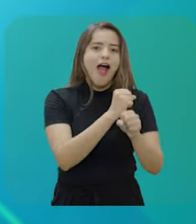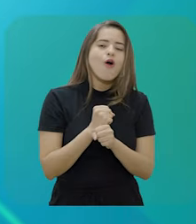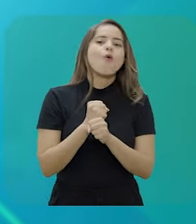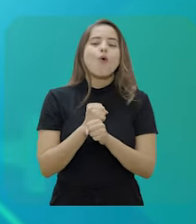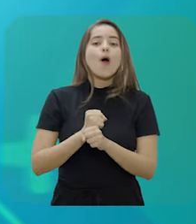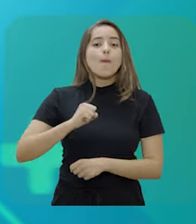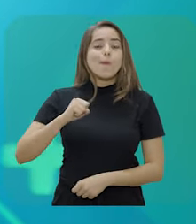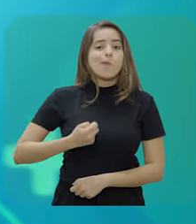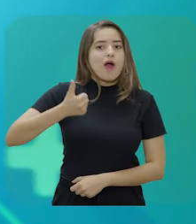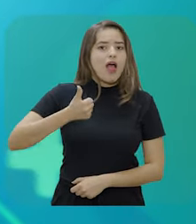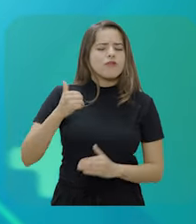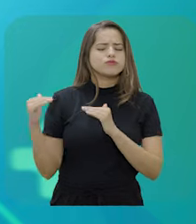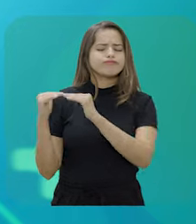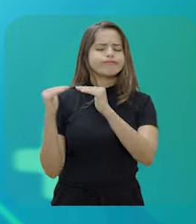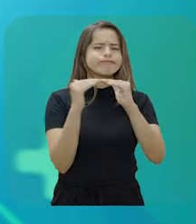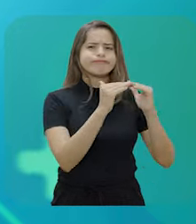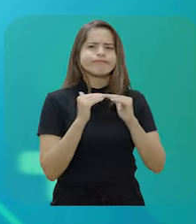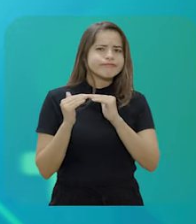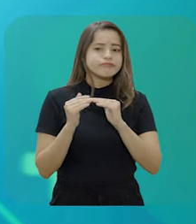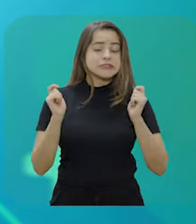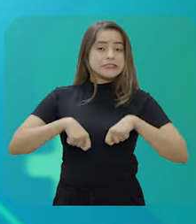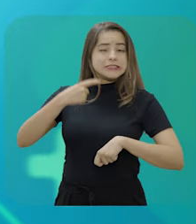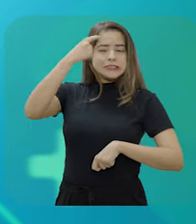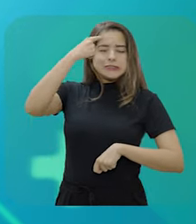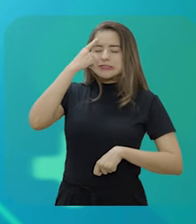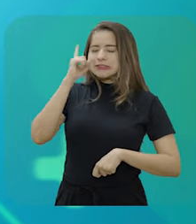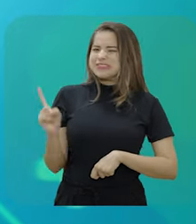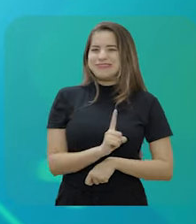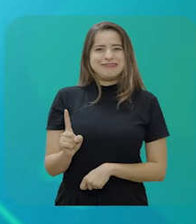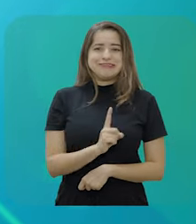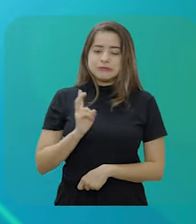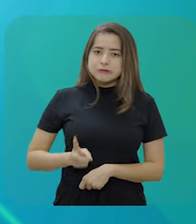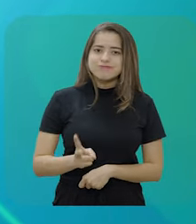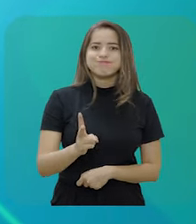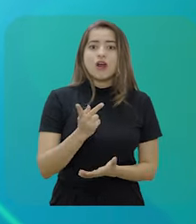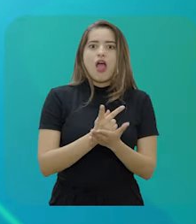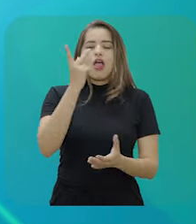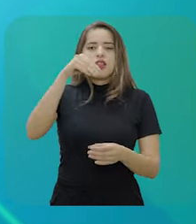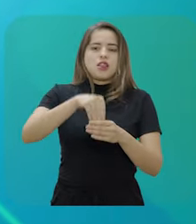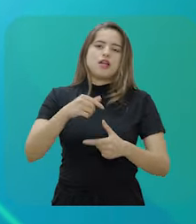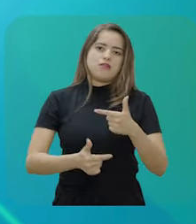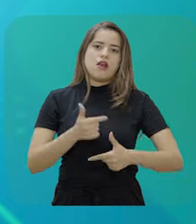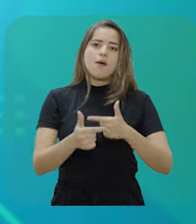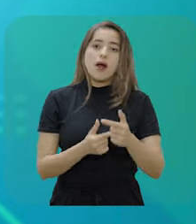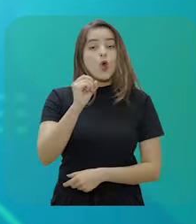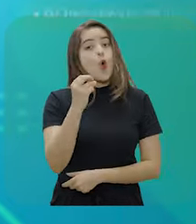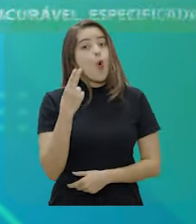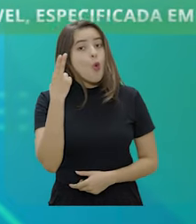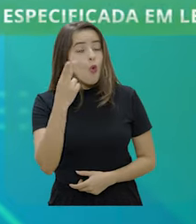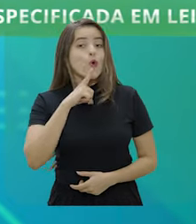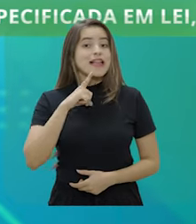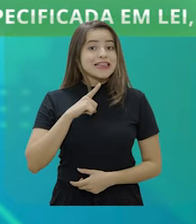levará em consideração se o motivo da incapacidade permanente para o trabalho decorreu de acidente em serviço,